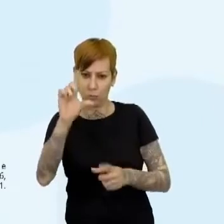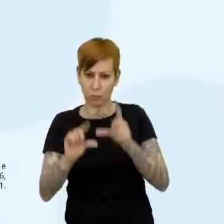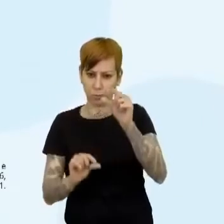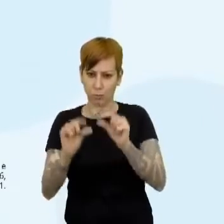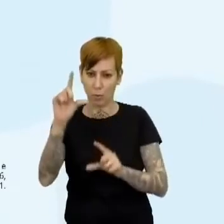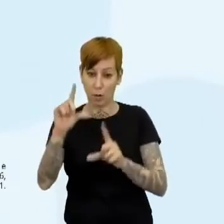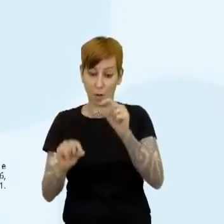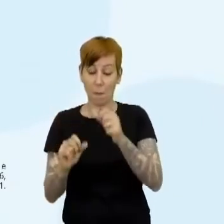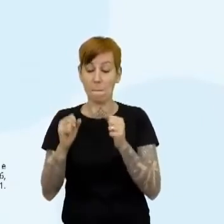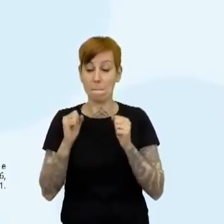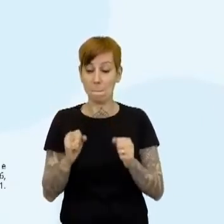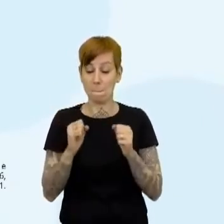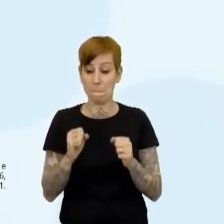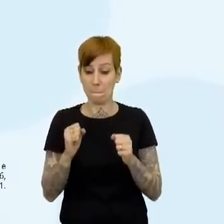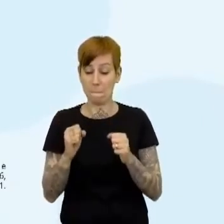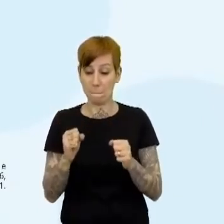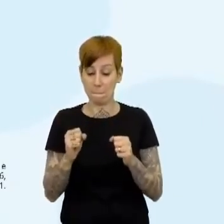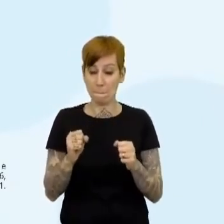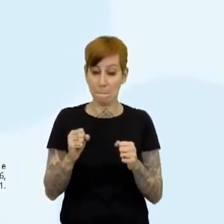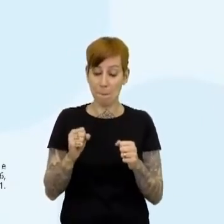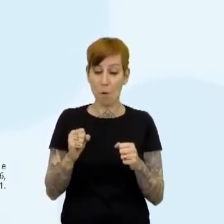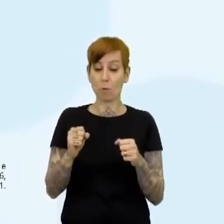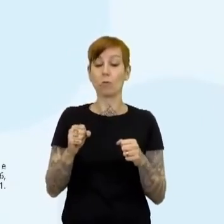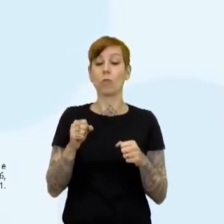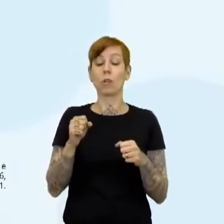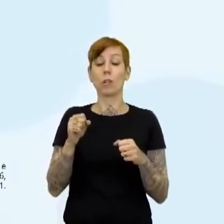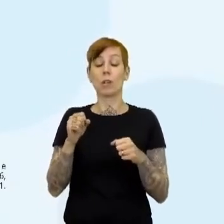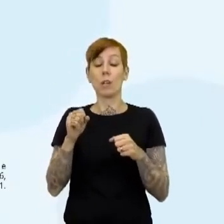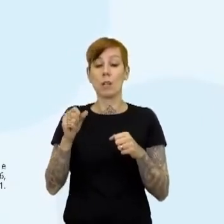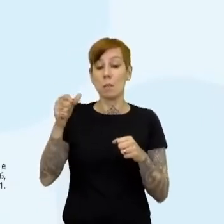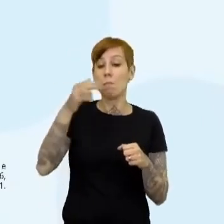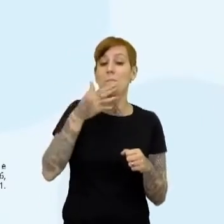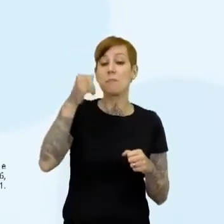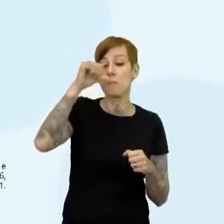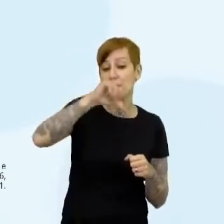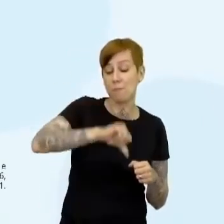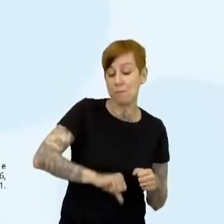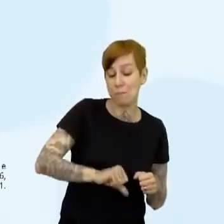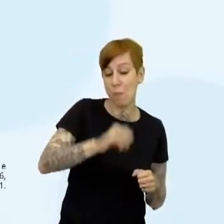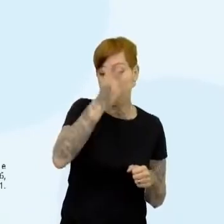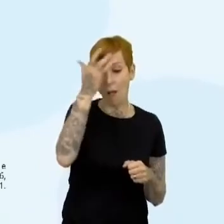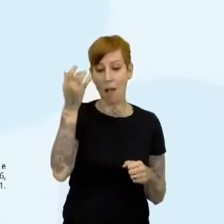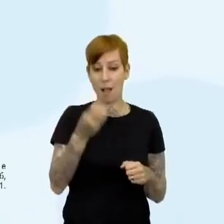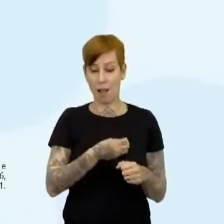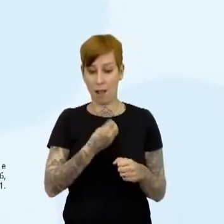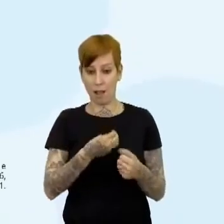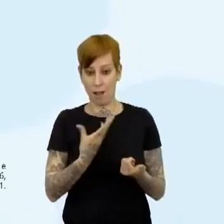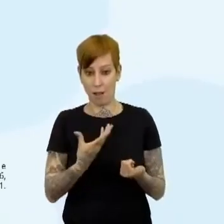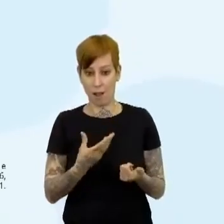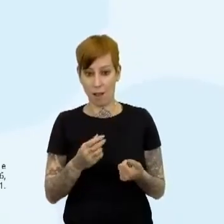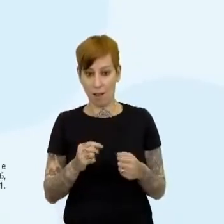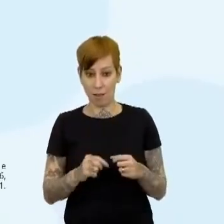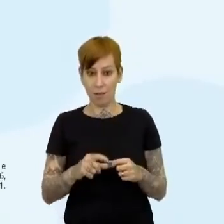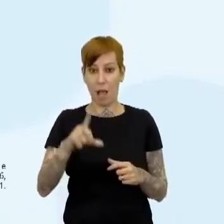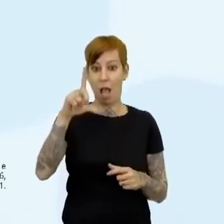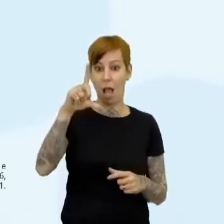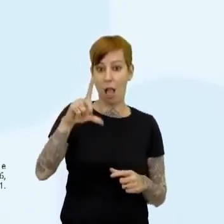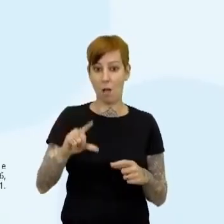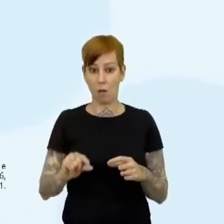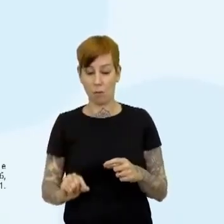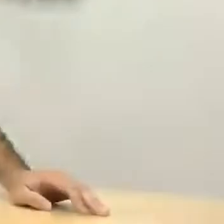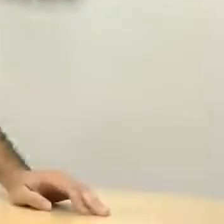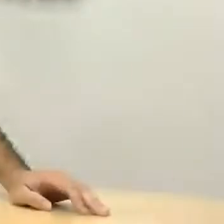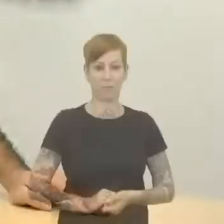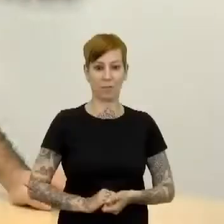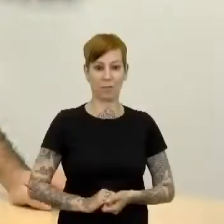aqui dos anos 50 a 54. E como que essa alta da inflação afetou a vida das pessoas? Um